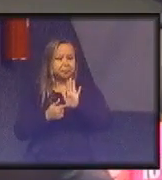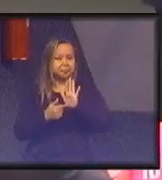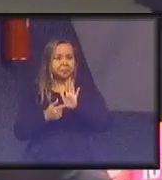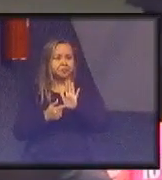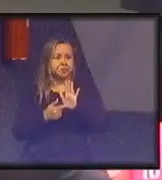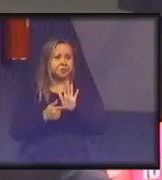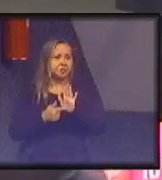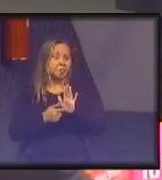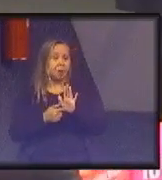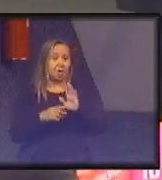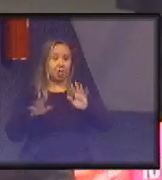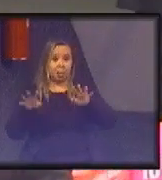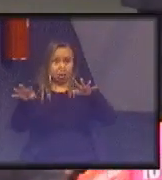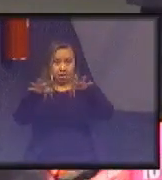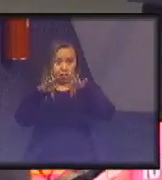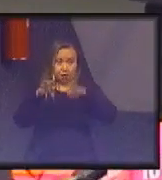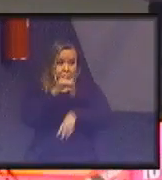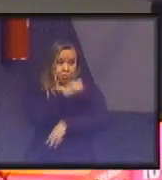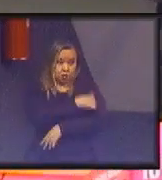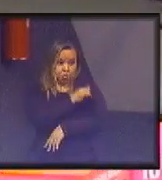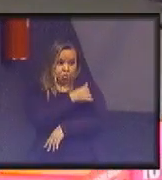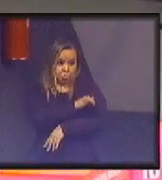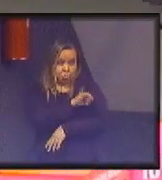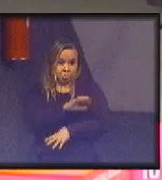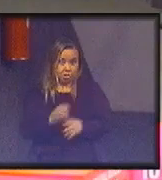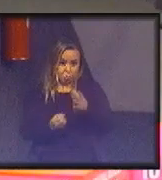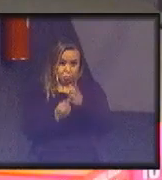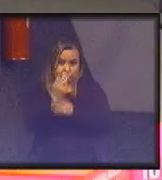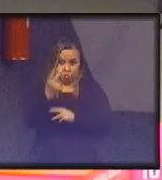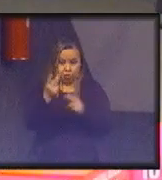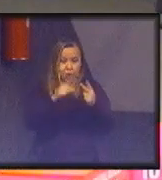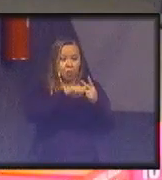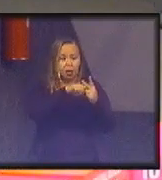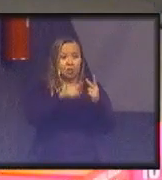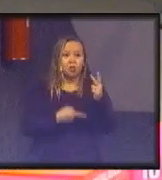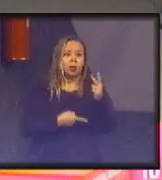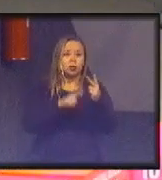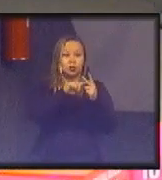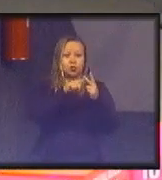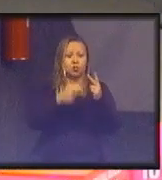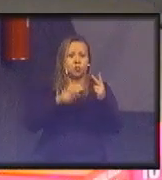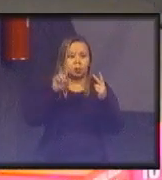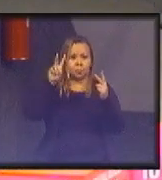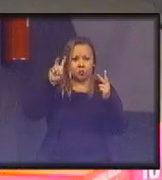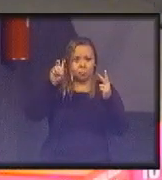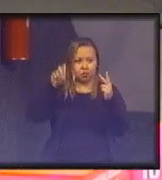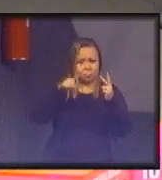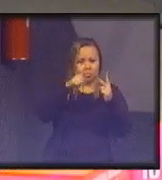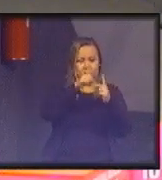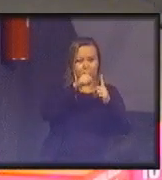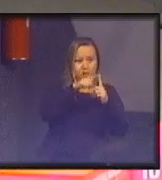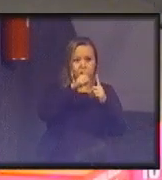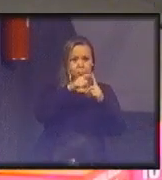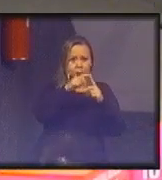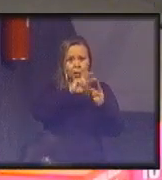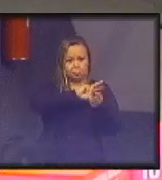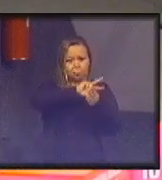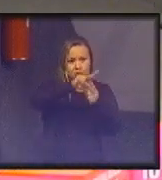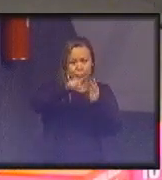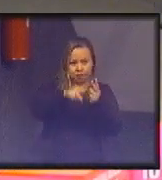e, na Conferência do Rio, surgem duas convenções internacionais. Uma, a Convenção da Biodiversidade.